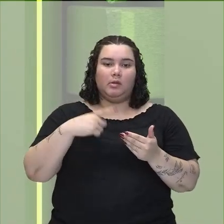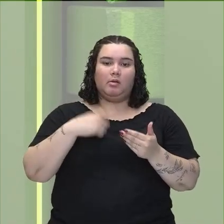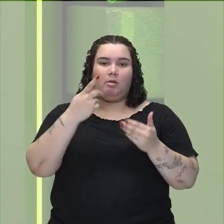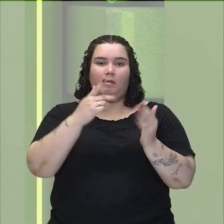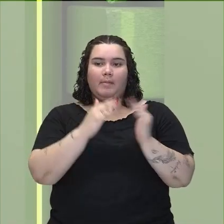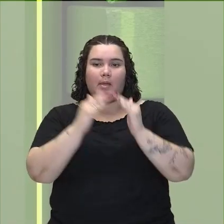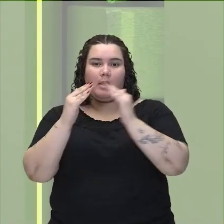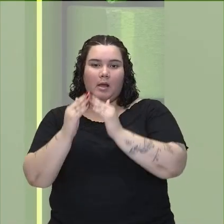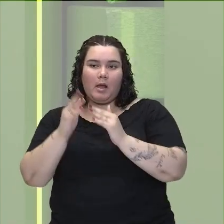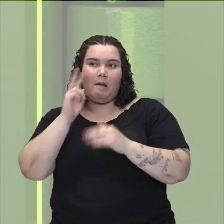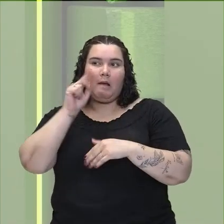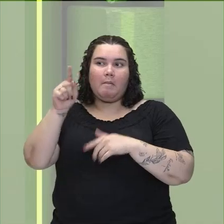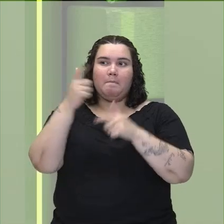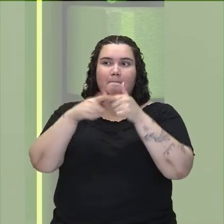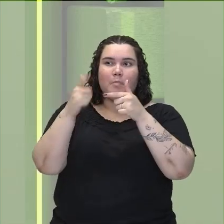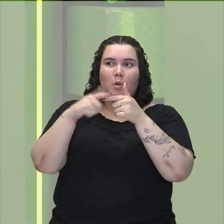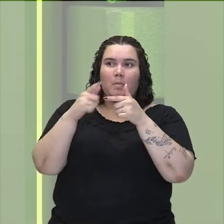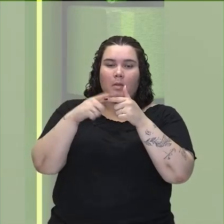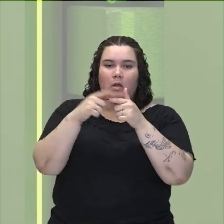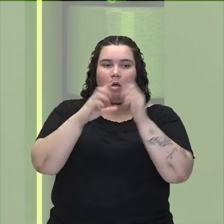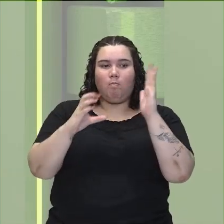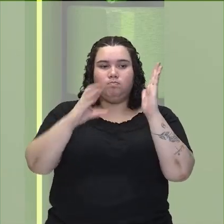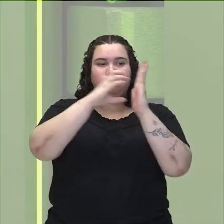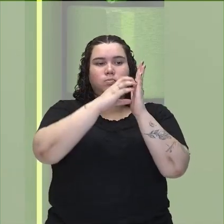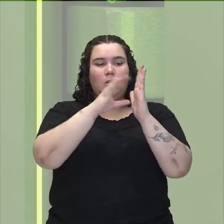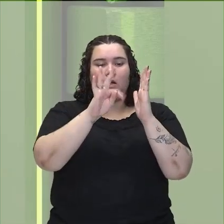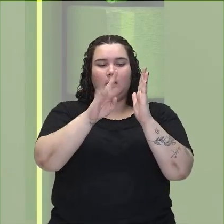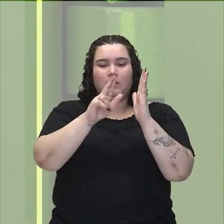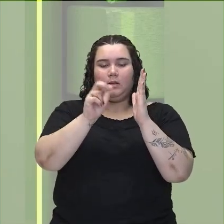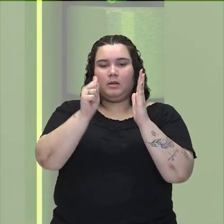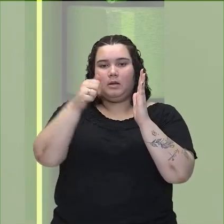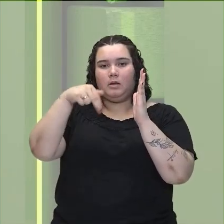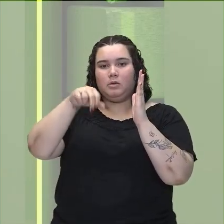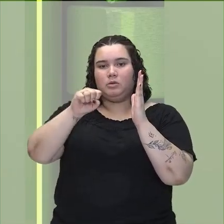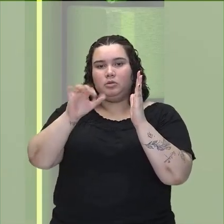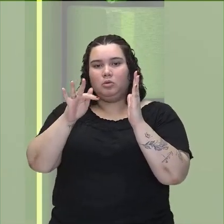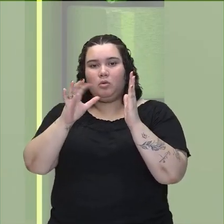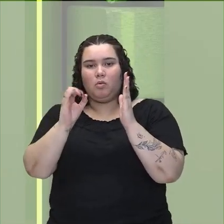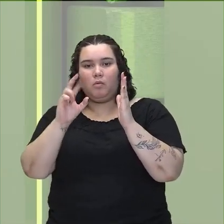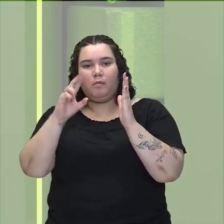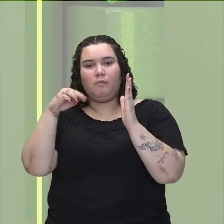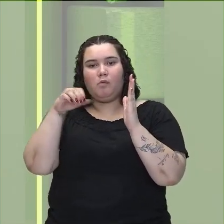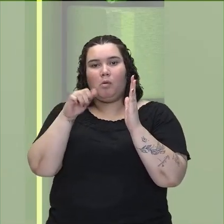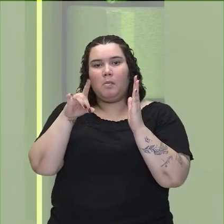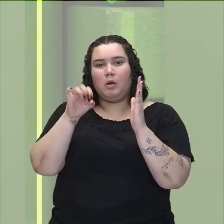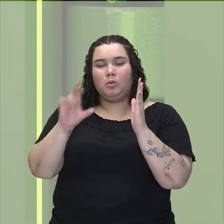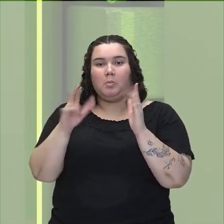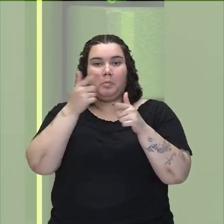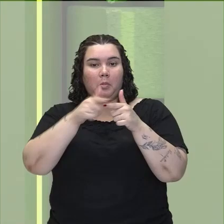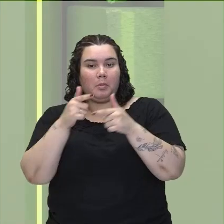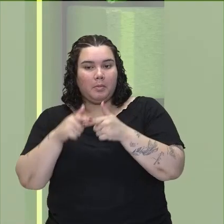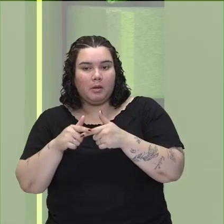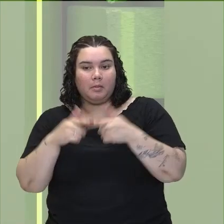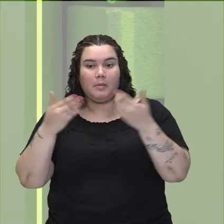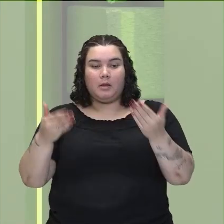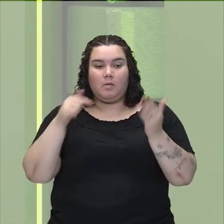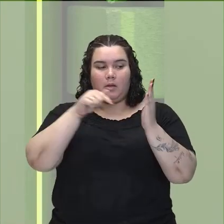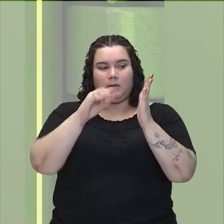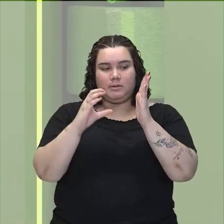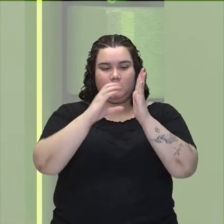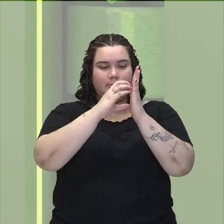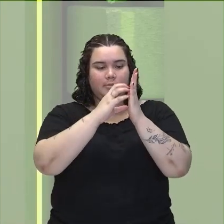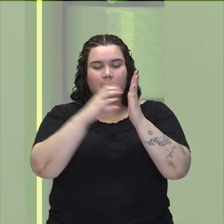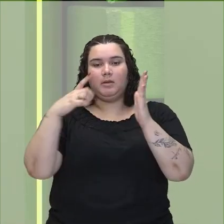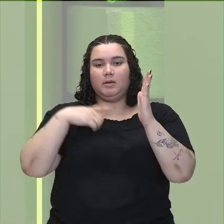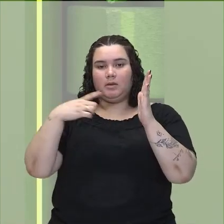vizinhança falar, ah, deu problema no transformador da rua, o transformador aí foi danificado. Então aquele transformador, ele